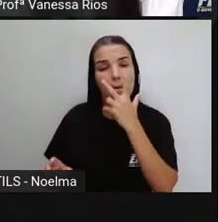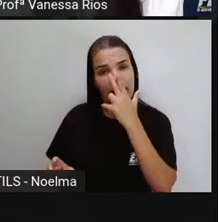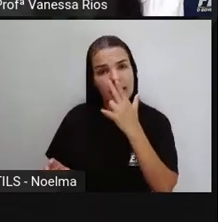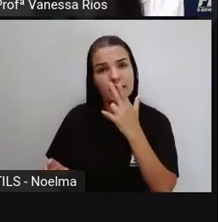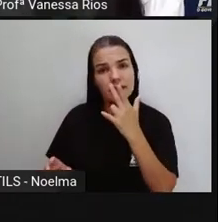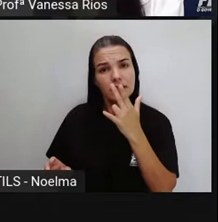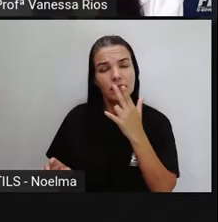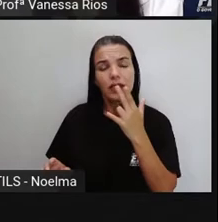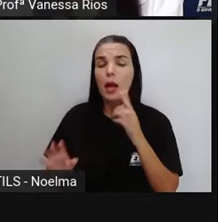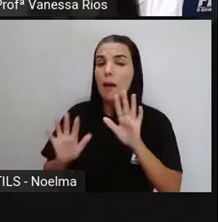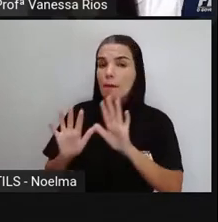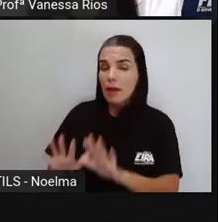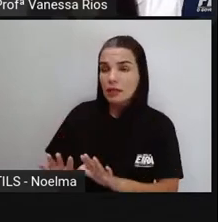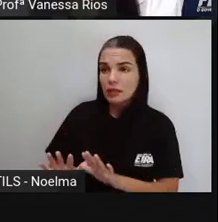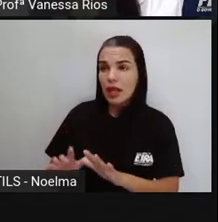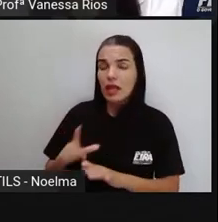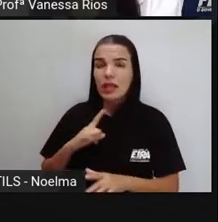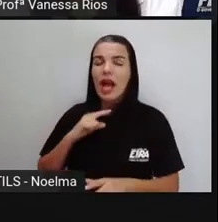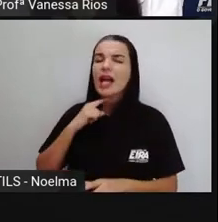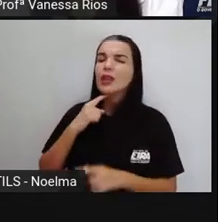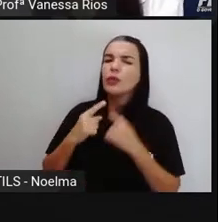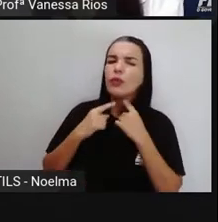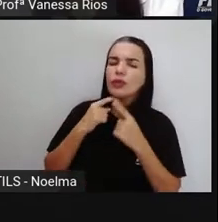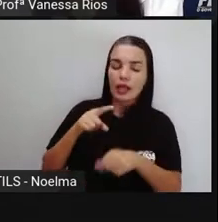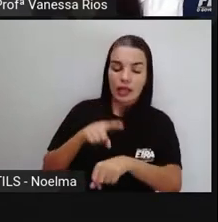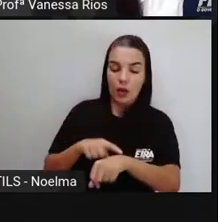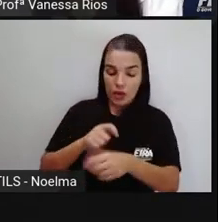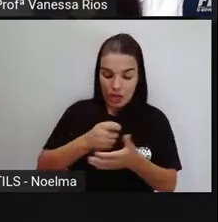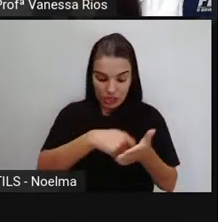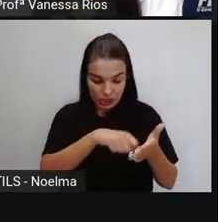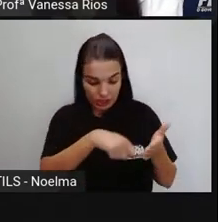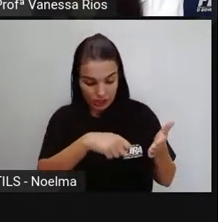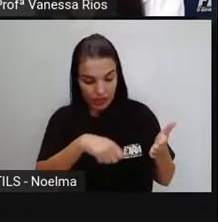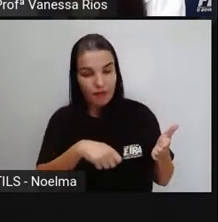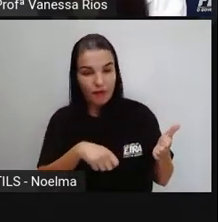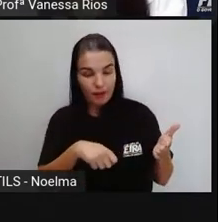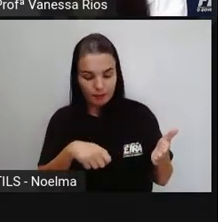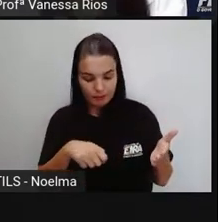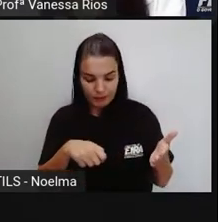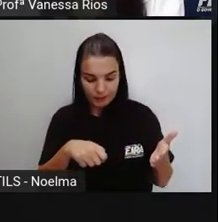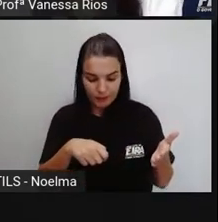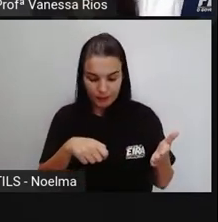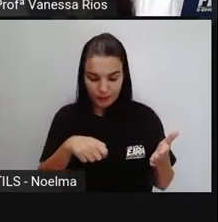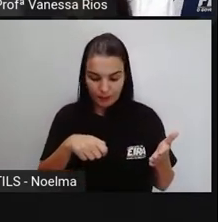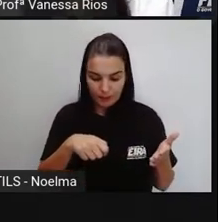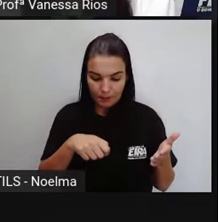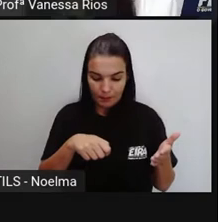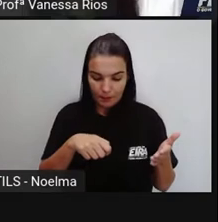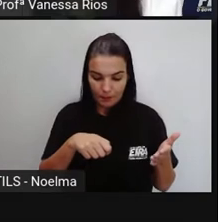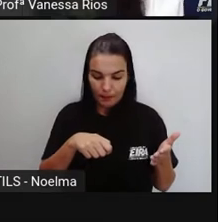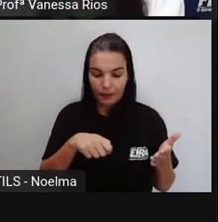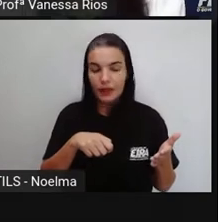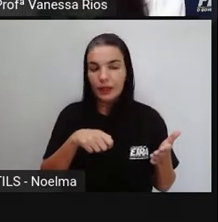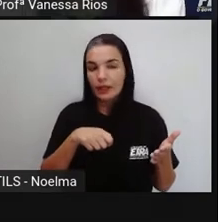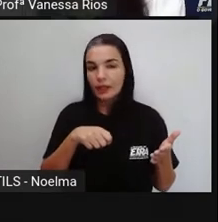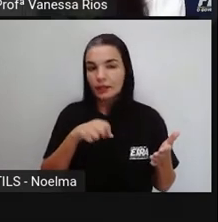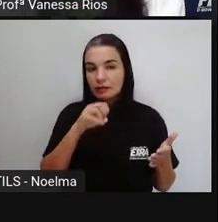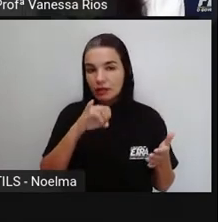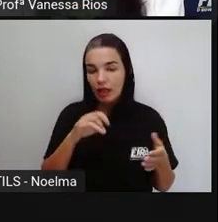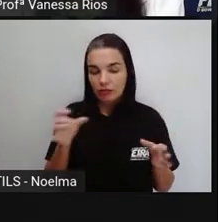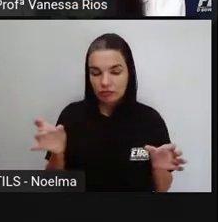por isso a dúvida surge na hora de escrever. Quando nós vamos escrever verbos terminados em an ou an.